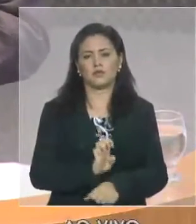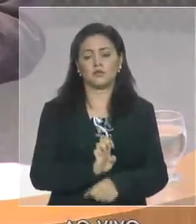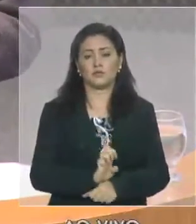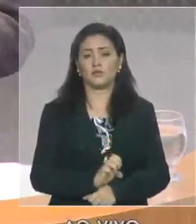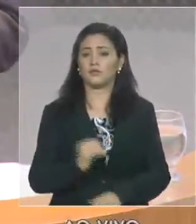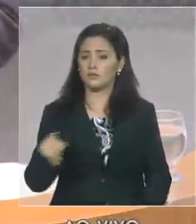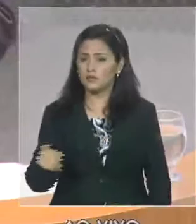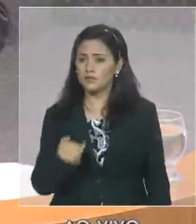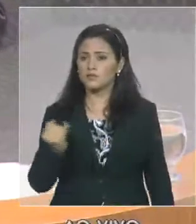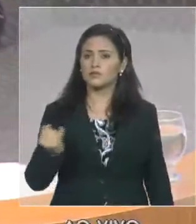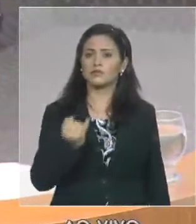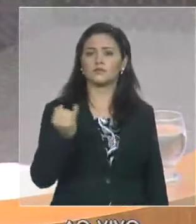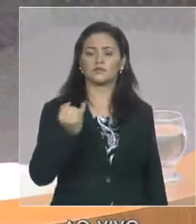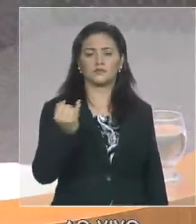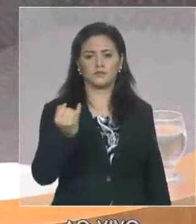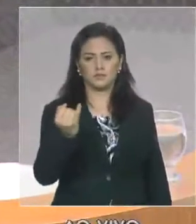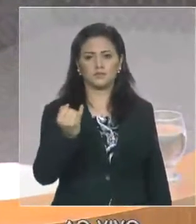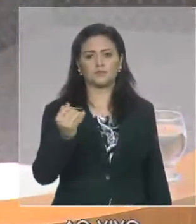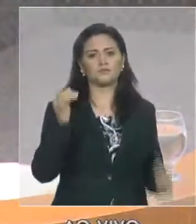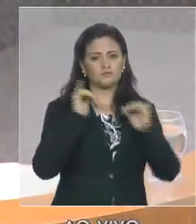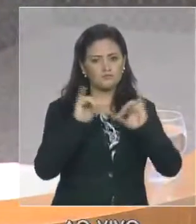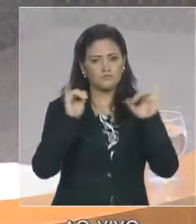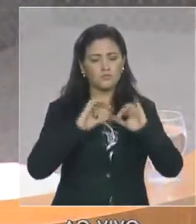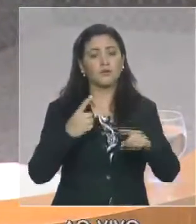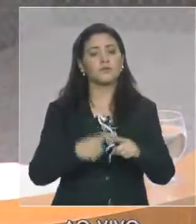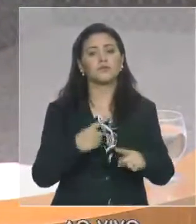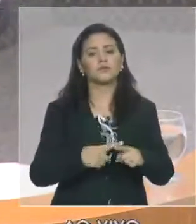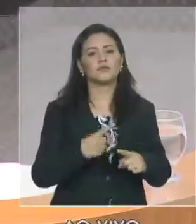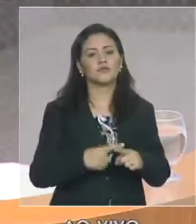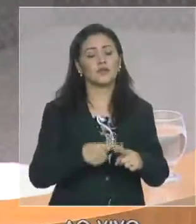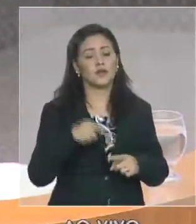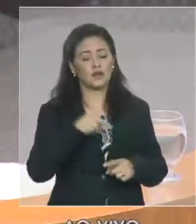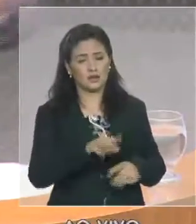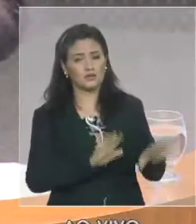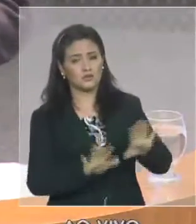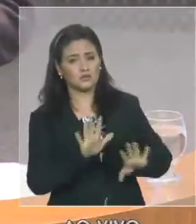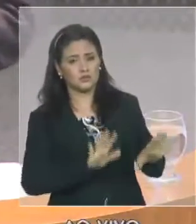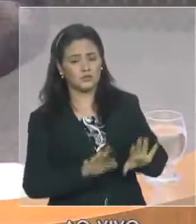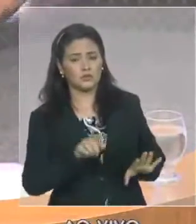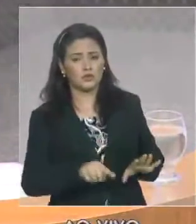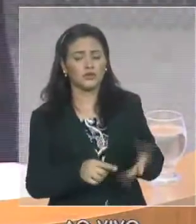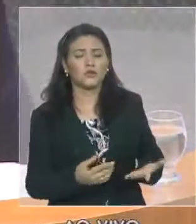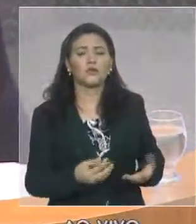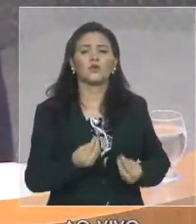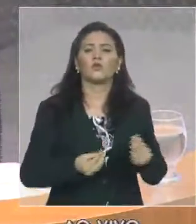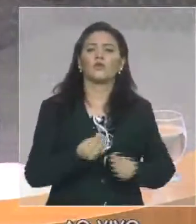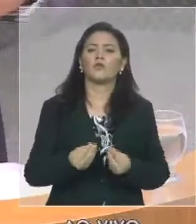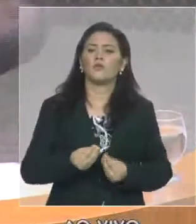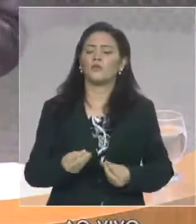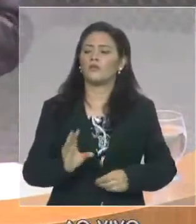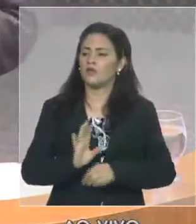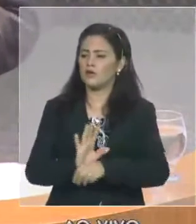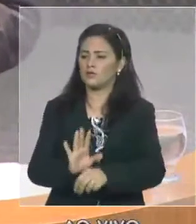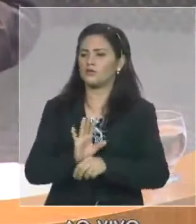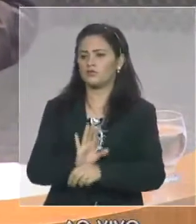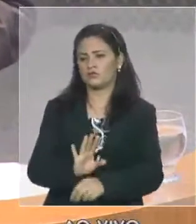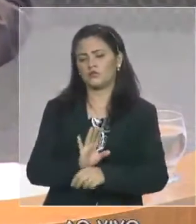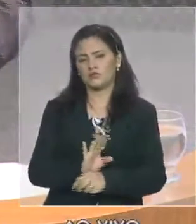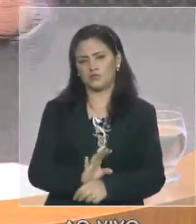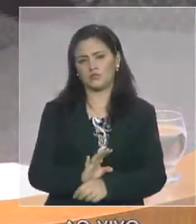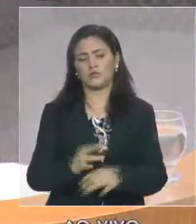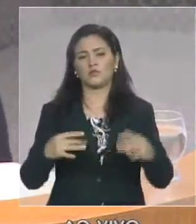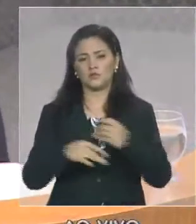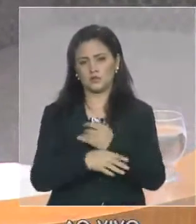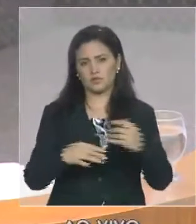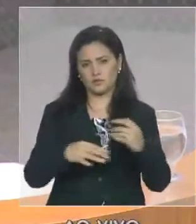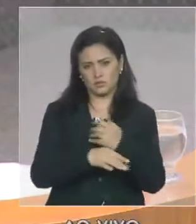disso se cuida também uma modalidade de ajuda aos municípios. Lembramos que o